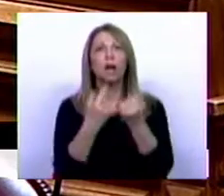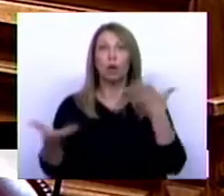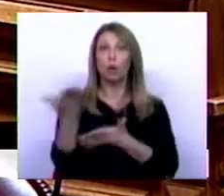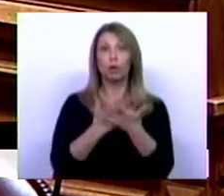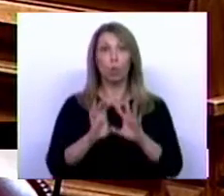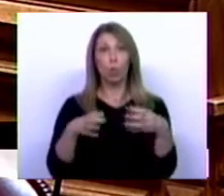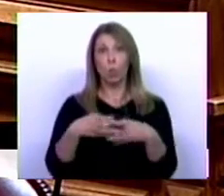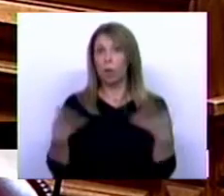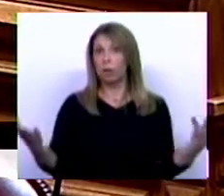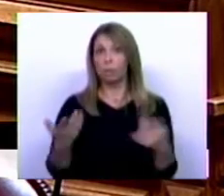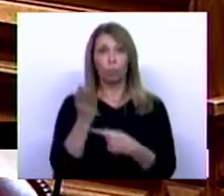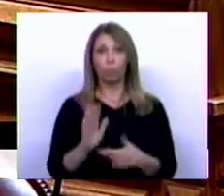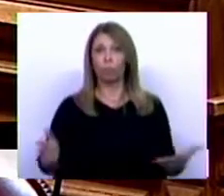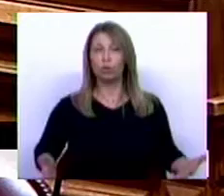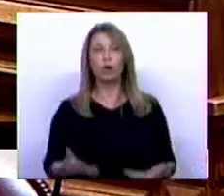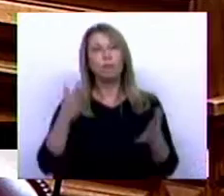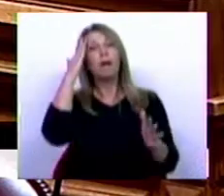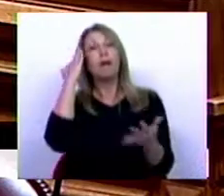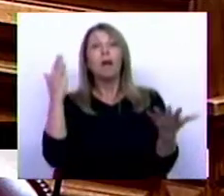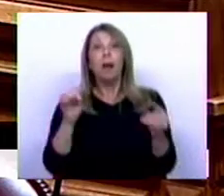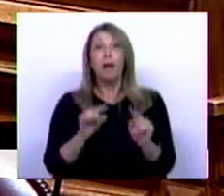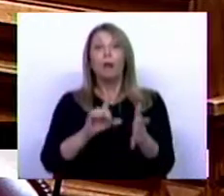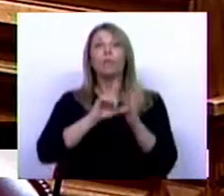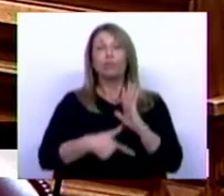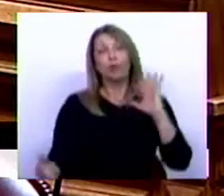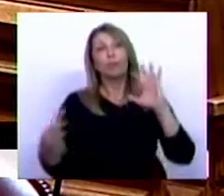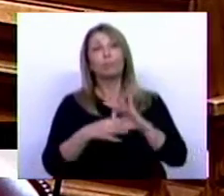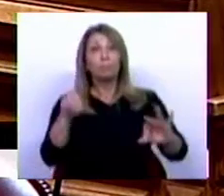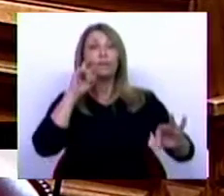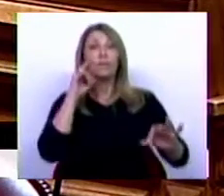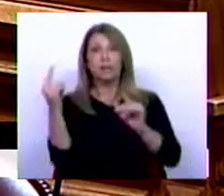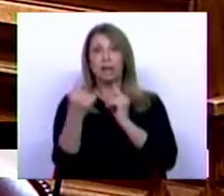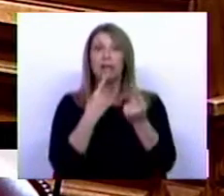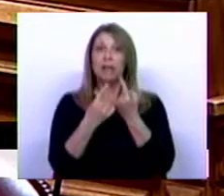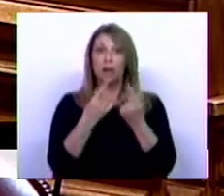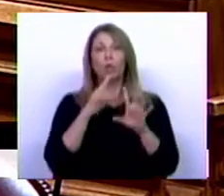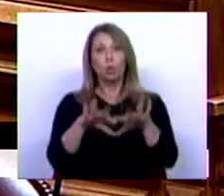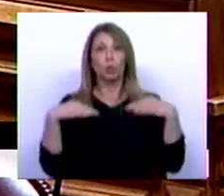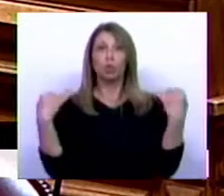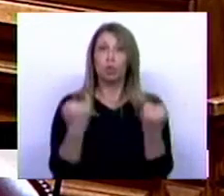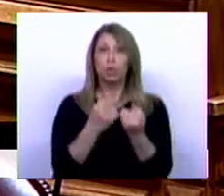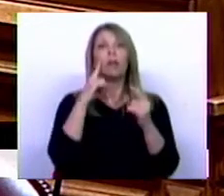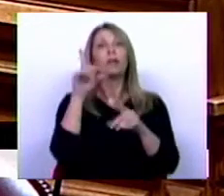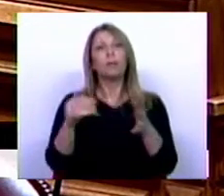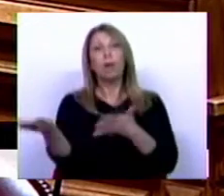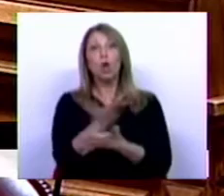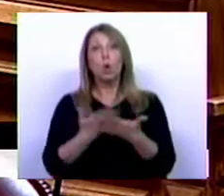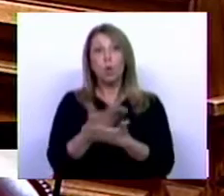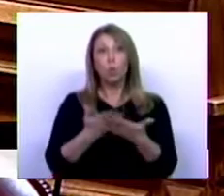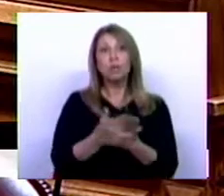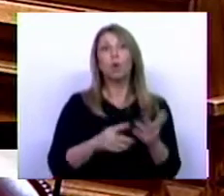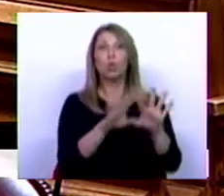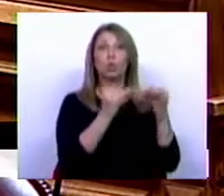E, isso, entendemos que este projeto corresponde à defesa do diálogo social, à contratação coletiva de cariz setorial e empresarial